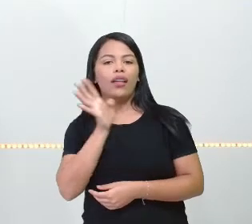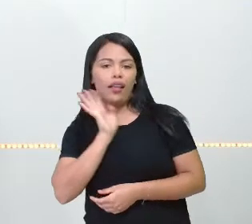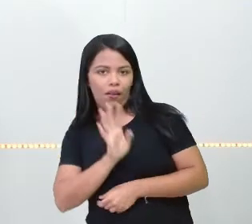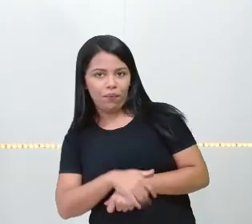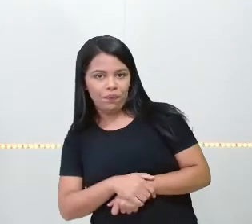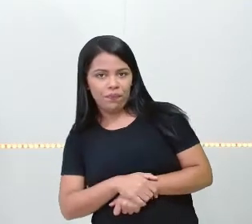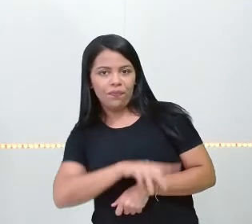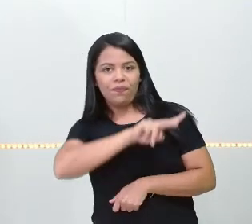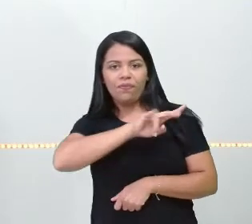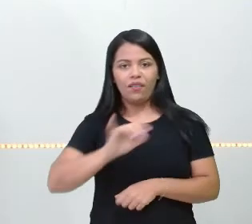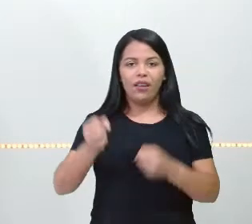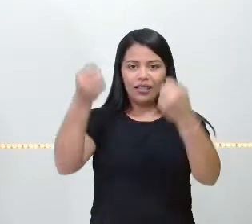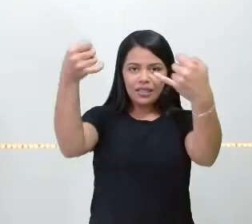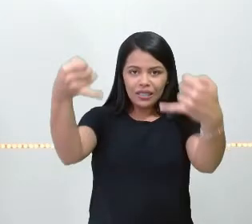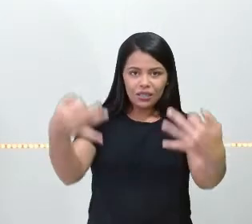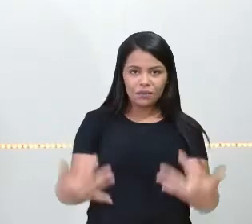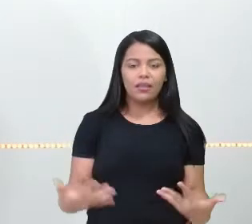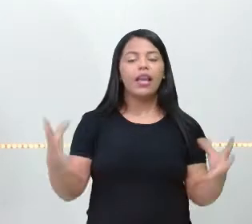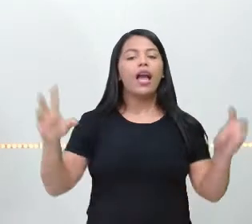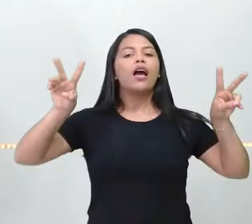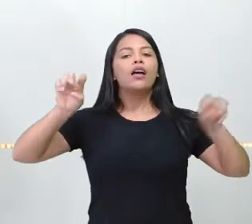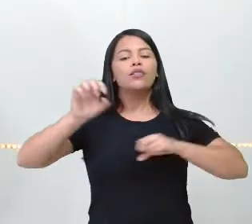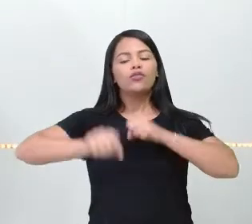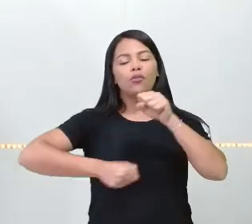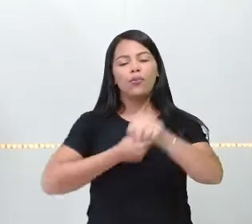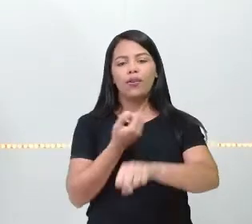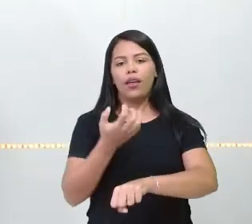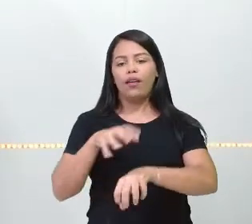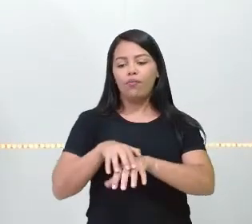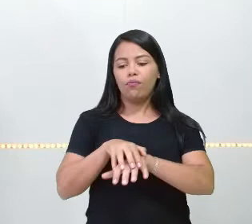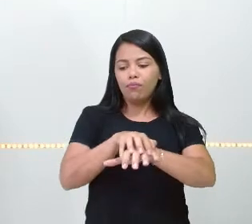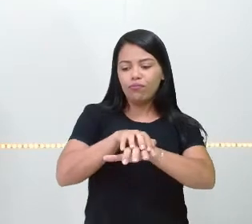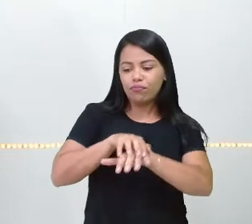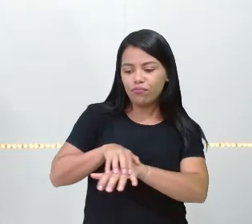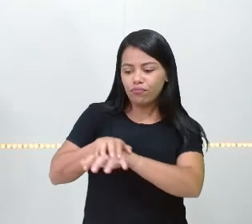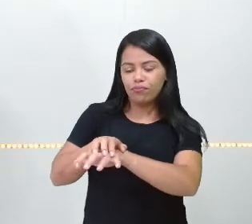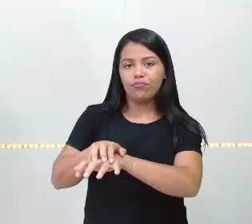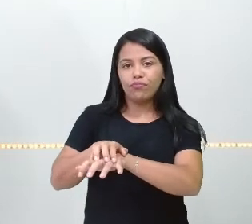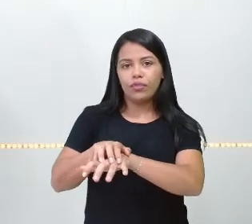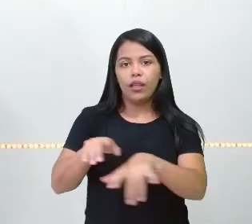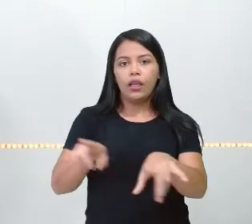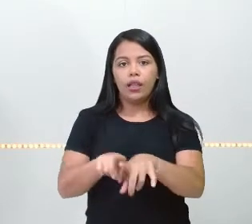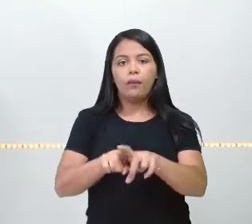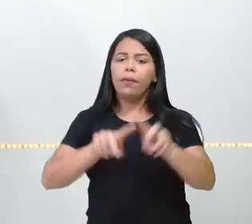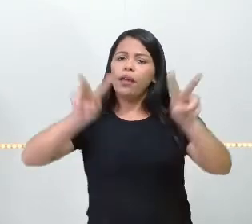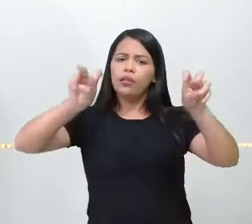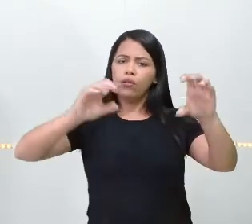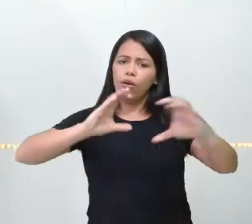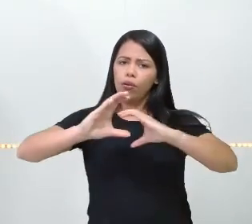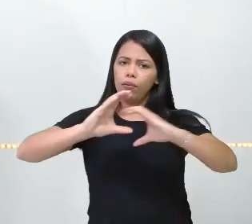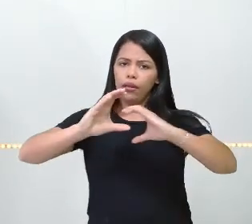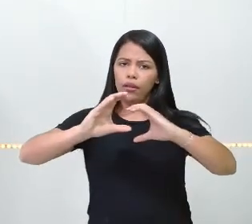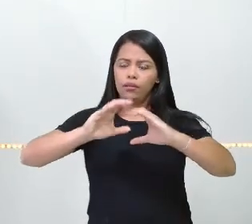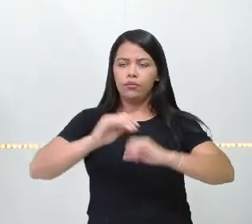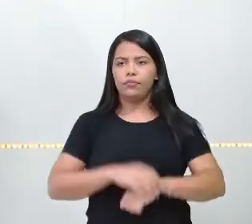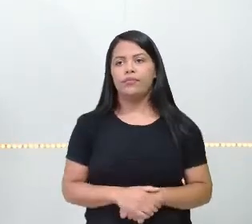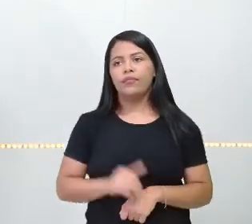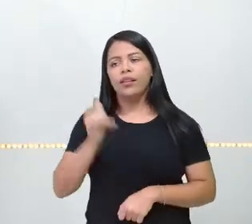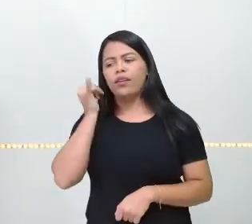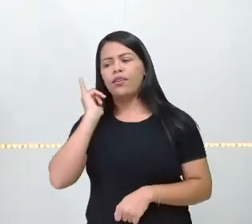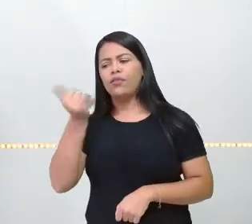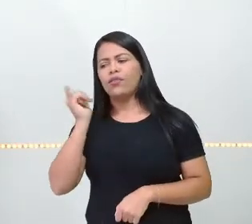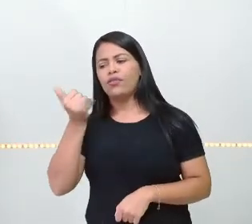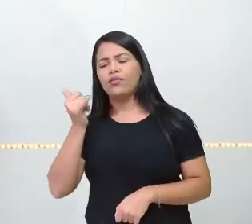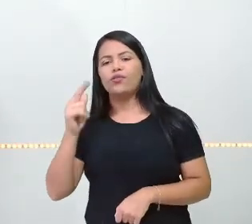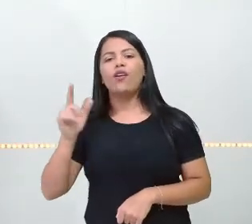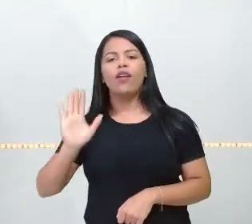transporte, tá certo? Vamos falar sobre transporte e também, claro, sobre comunicação. É uma história que está aí